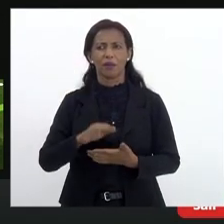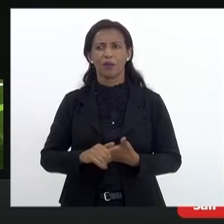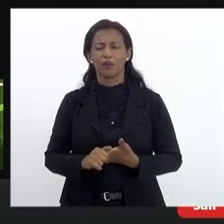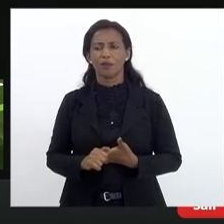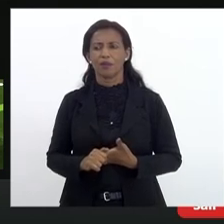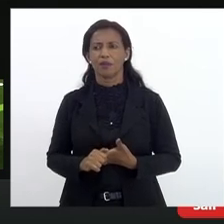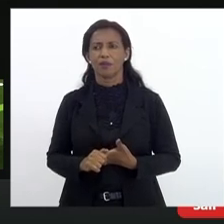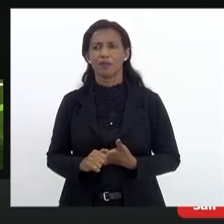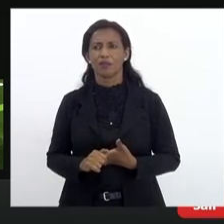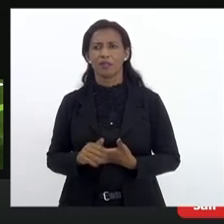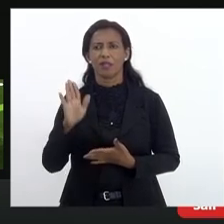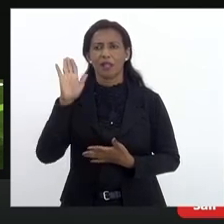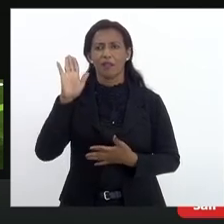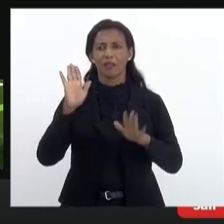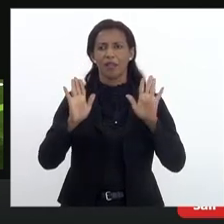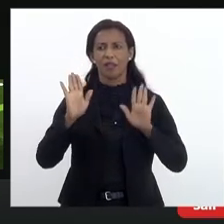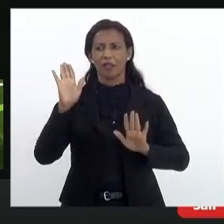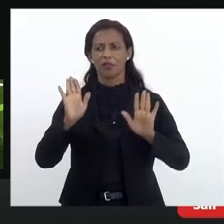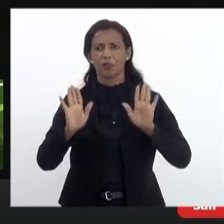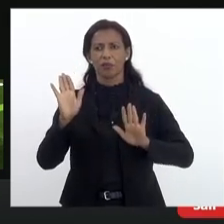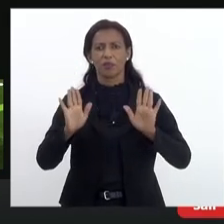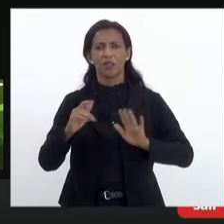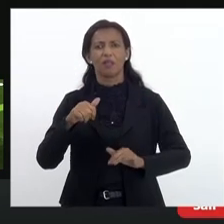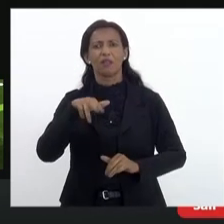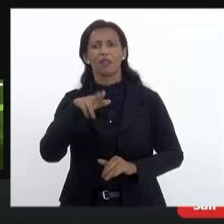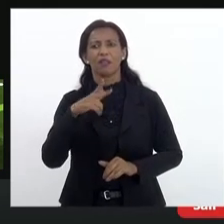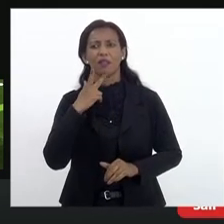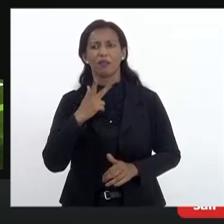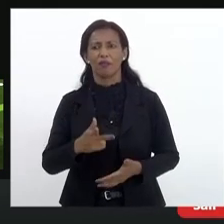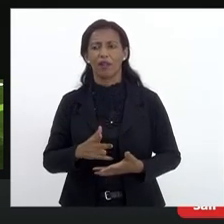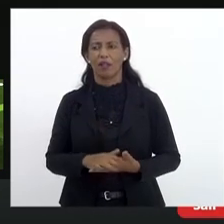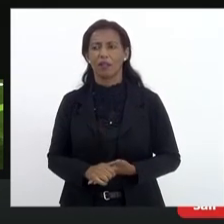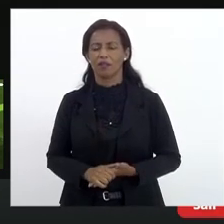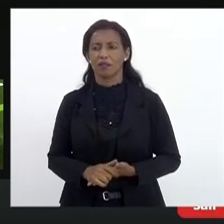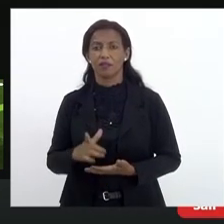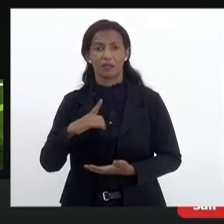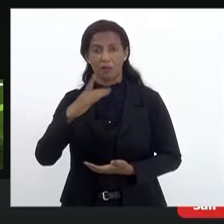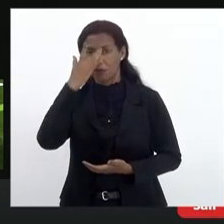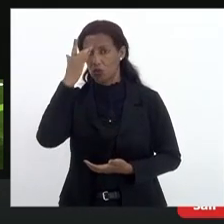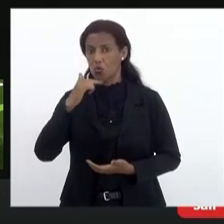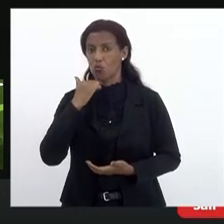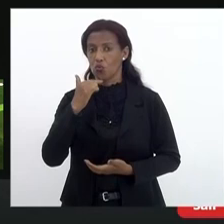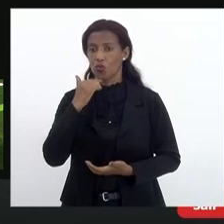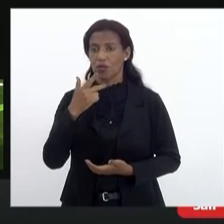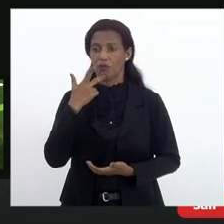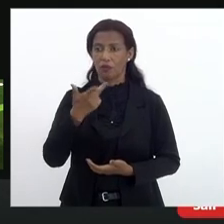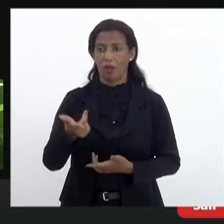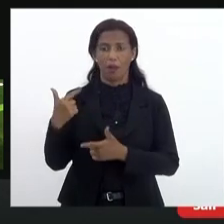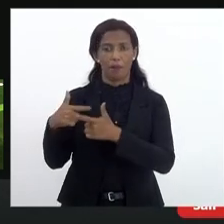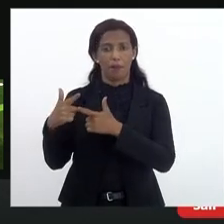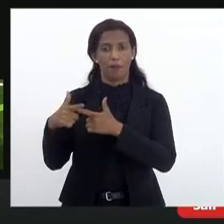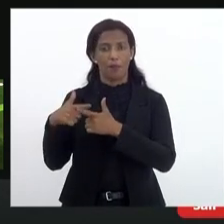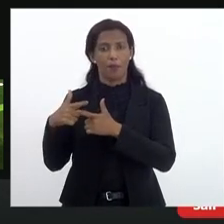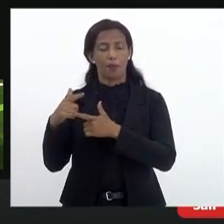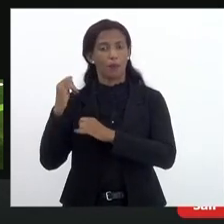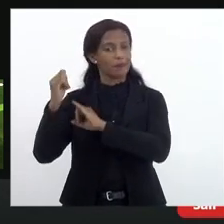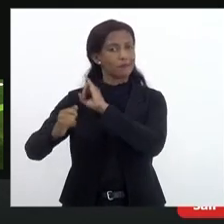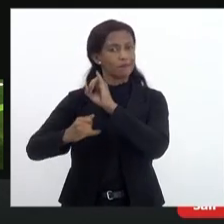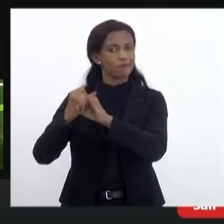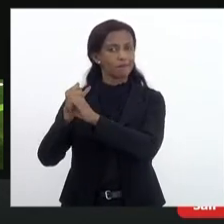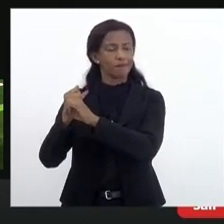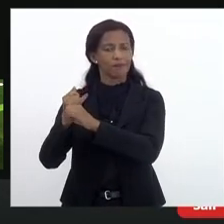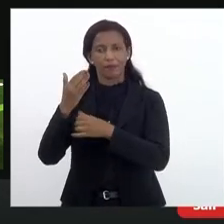a sala a Sãozinha representante do CEP que não conseguiu fazer a sua fala inicialmente por problemas de conexão então